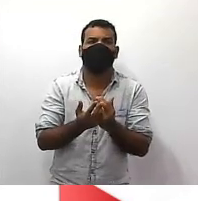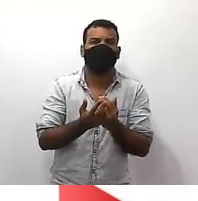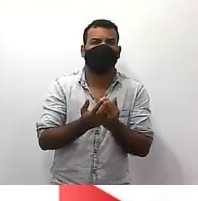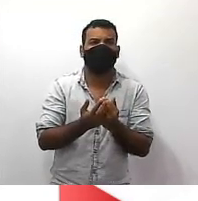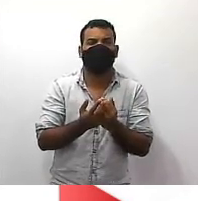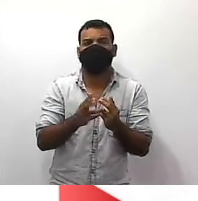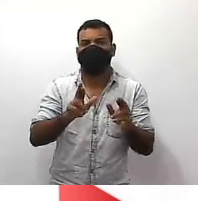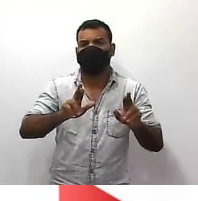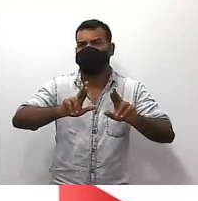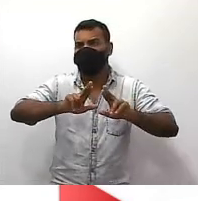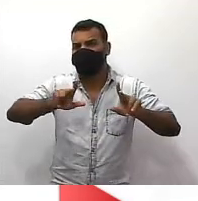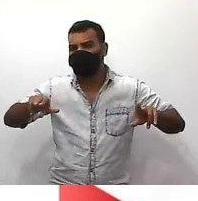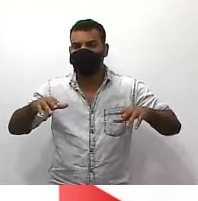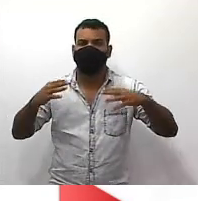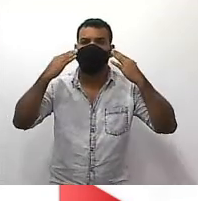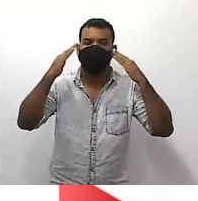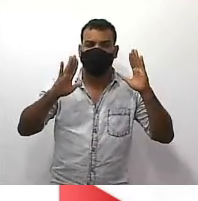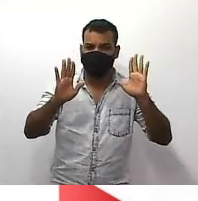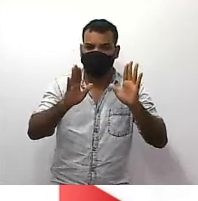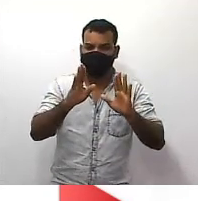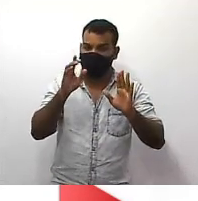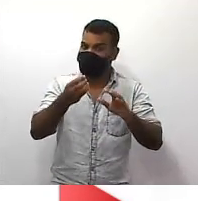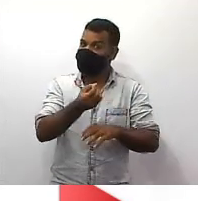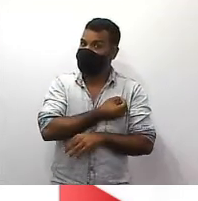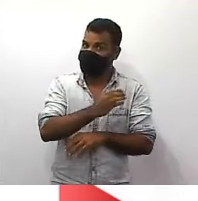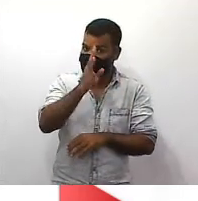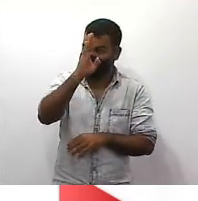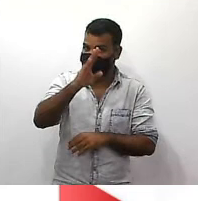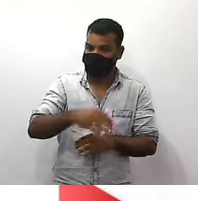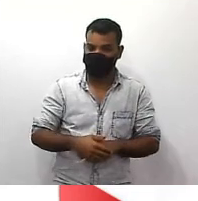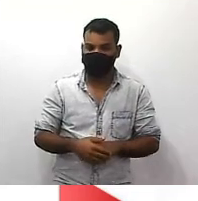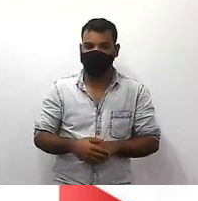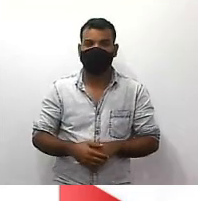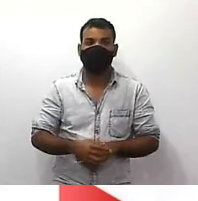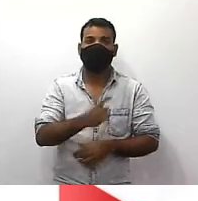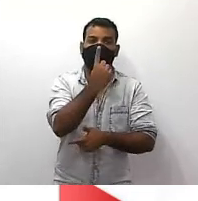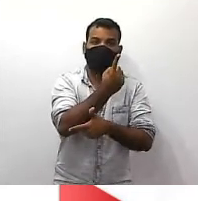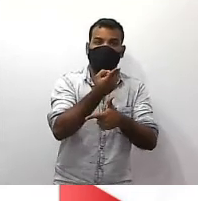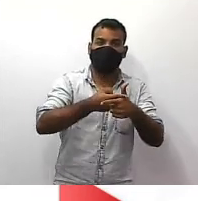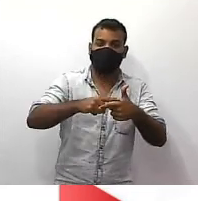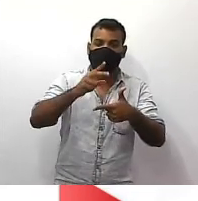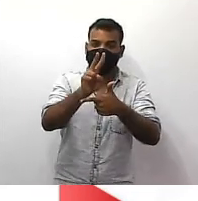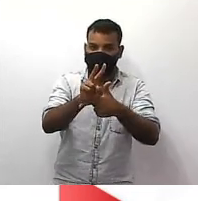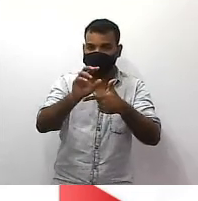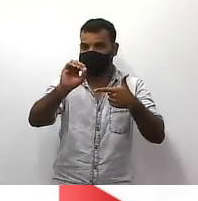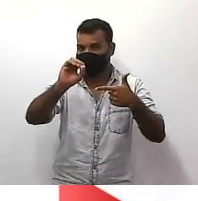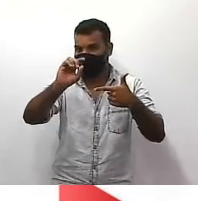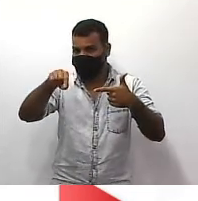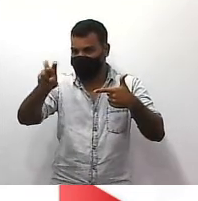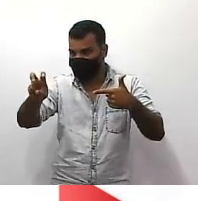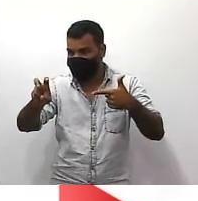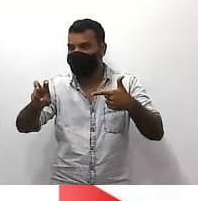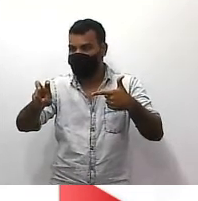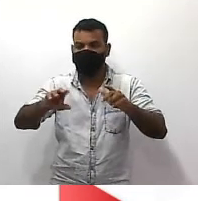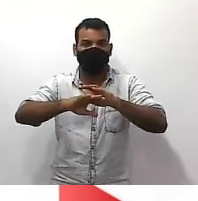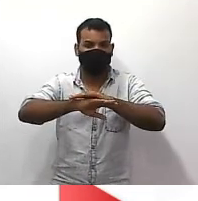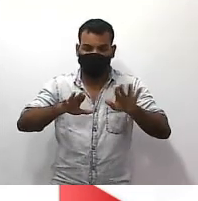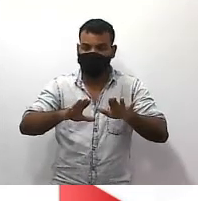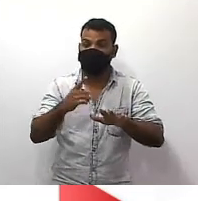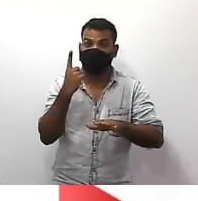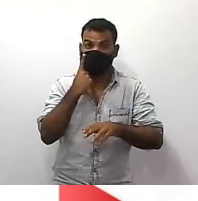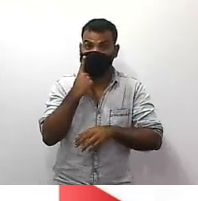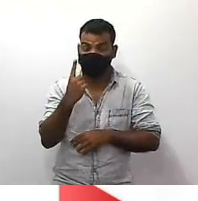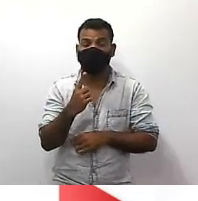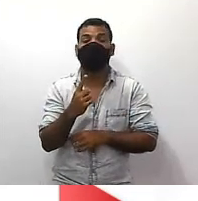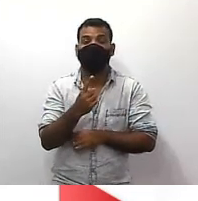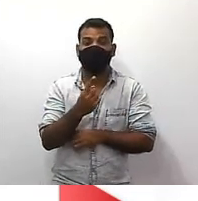de medidas de diferença eu vou direto ao número 1 dividido por 2 0,5 acabou agora essa fração significa que